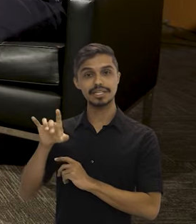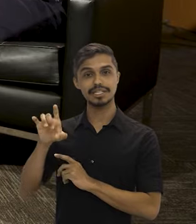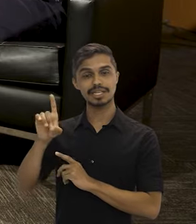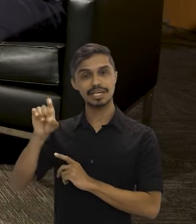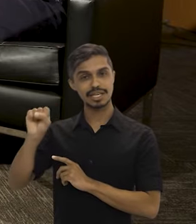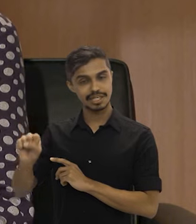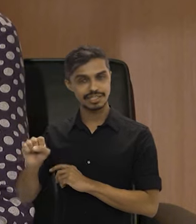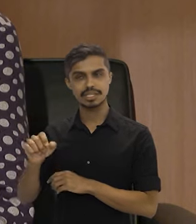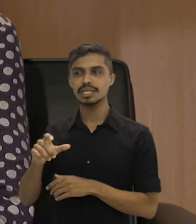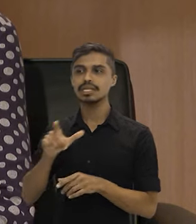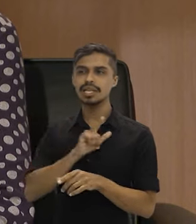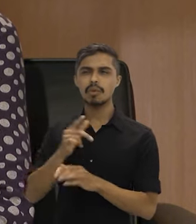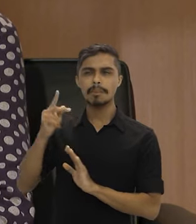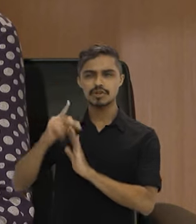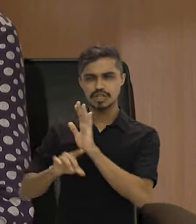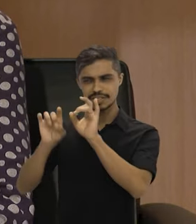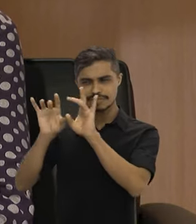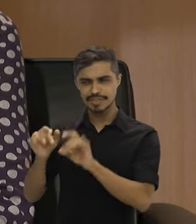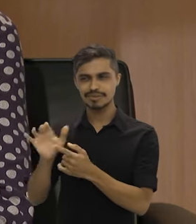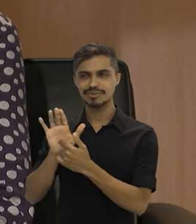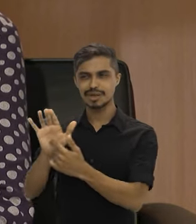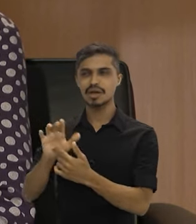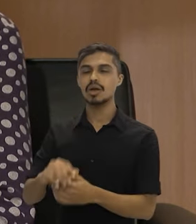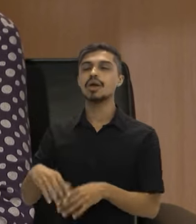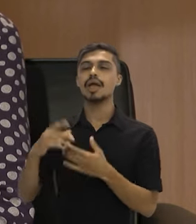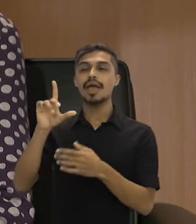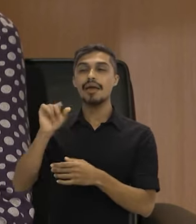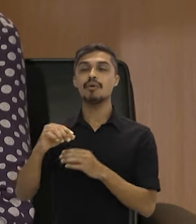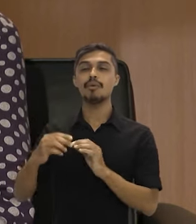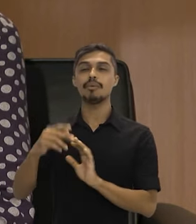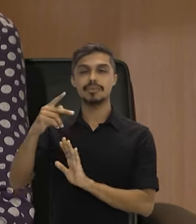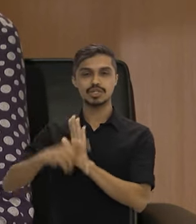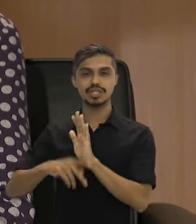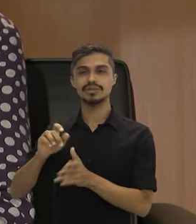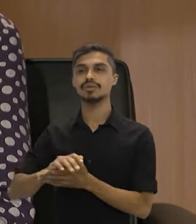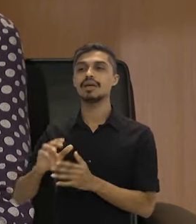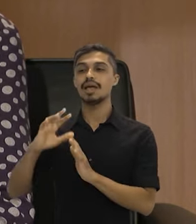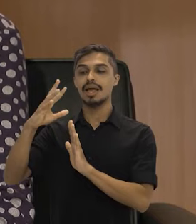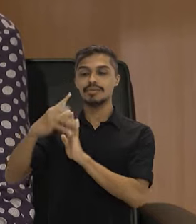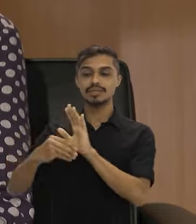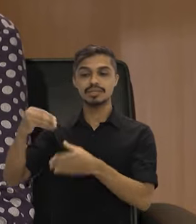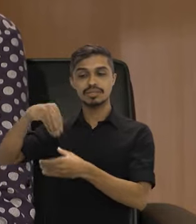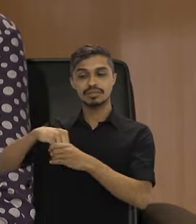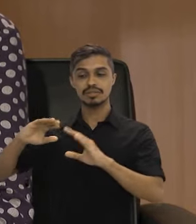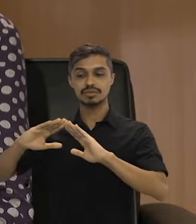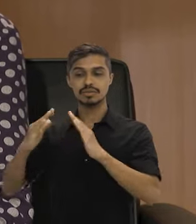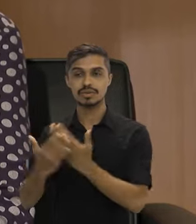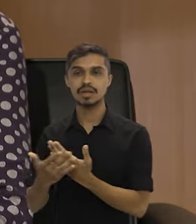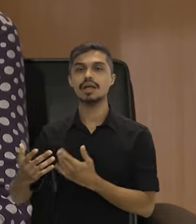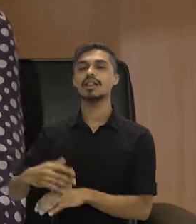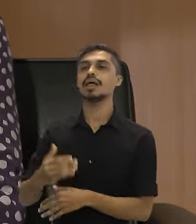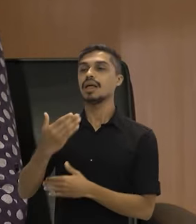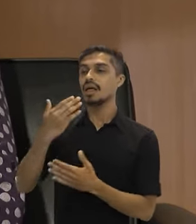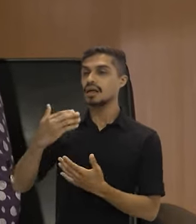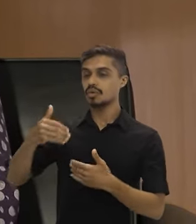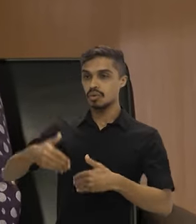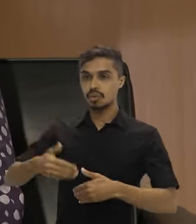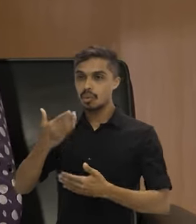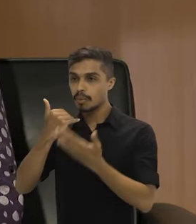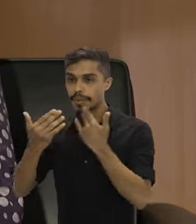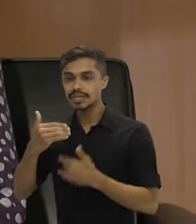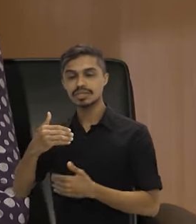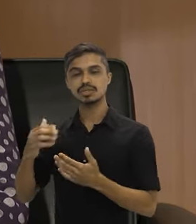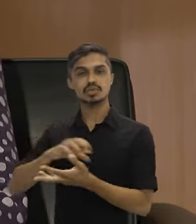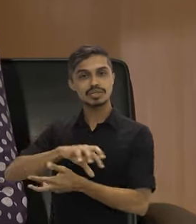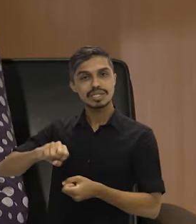BNDES. Mas eu queria destacar um outro em especial, que é o Amazônia na Escola, Comida Sustentável e Saudável. Explica para a gente por que